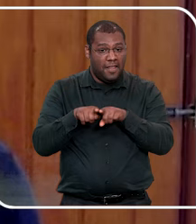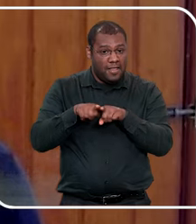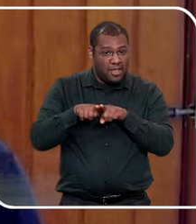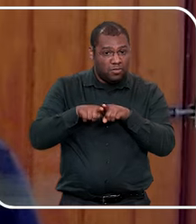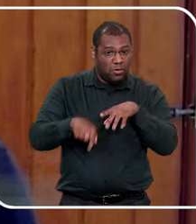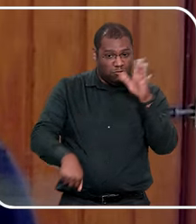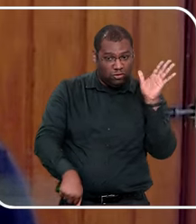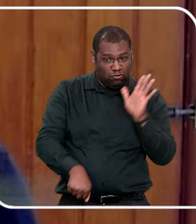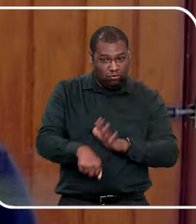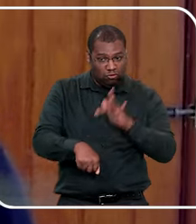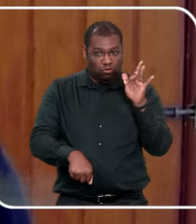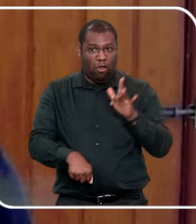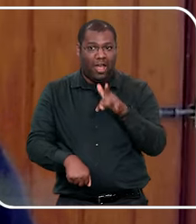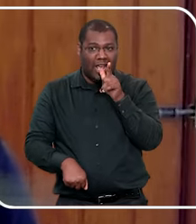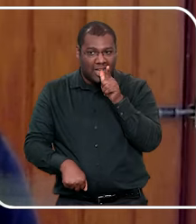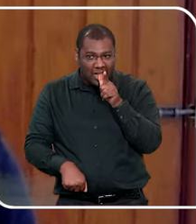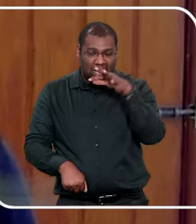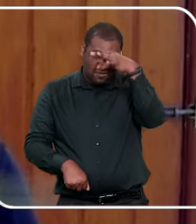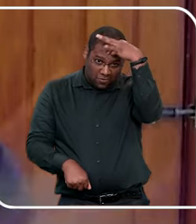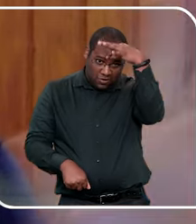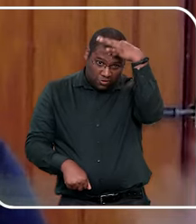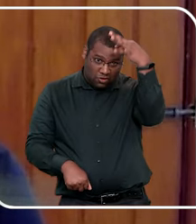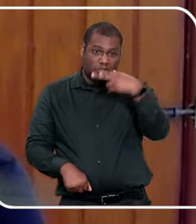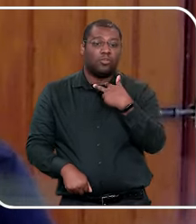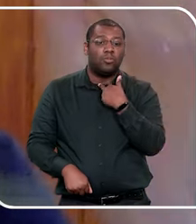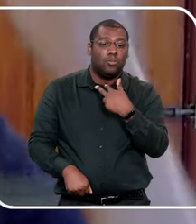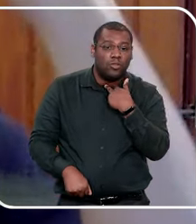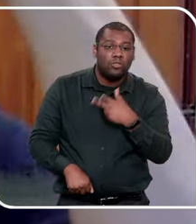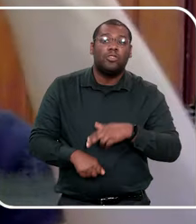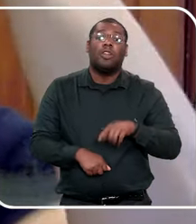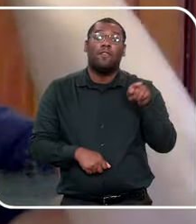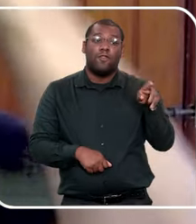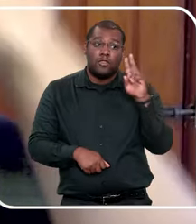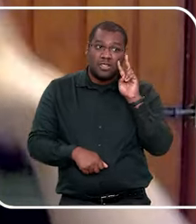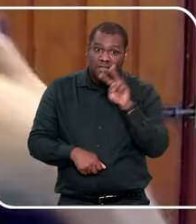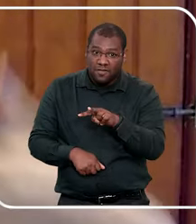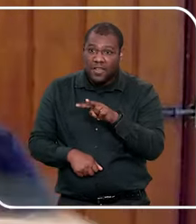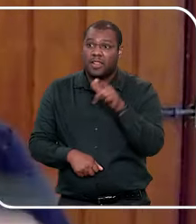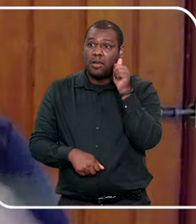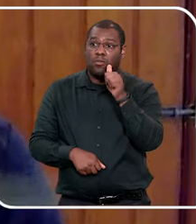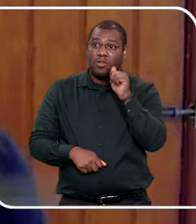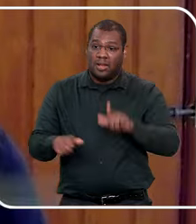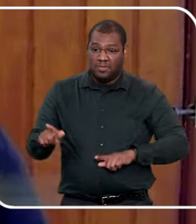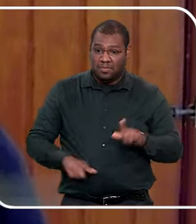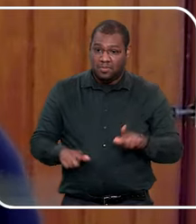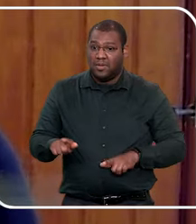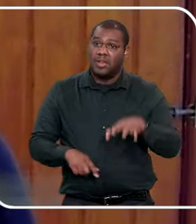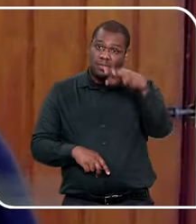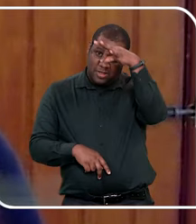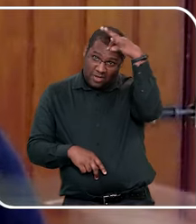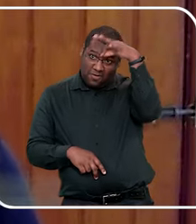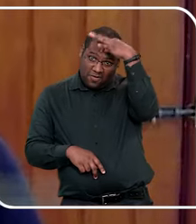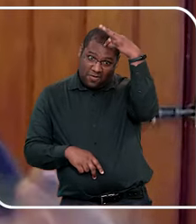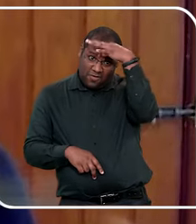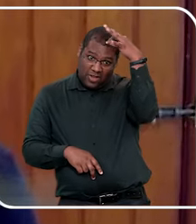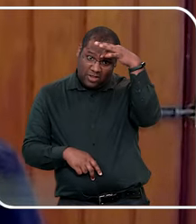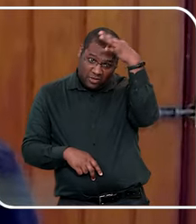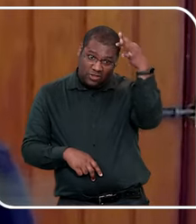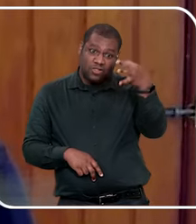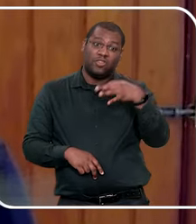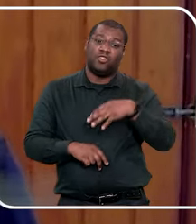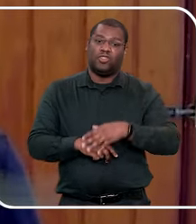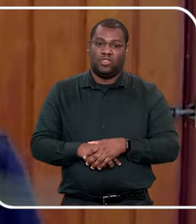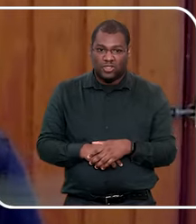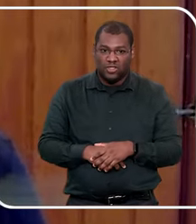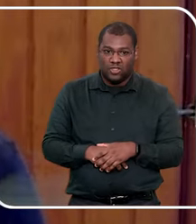nem deixar que o outro toque nas nossas partes íntimas, você viu, da sua priminha, é uma vagina, o nome correto é vagina, que em casa a gente chama